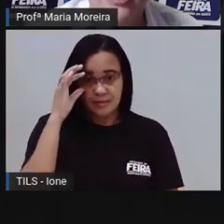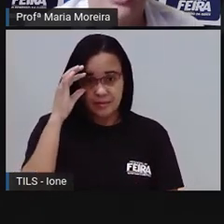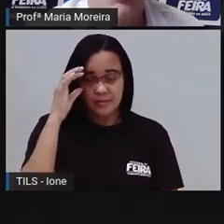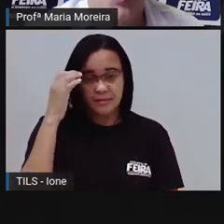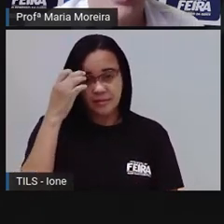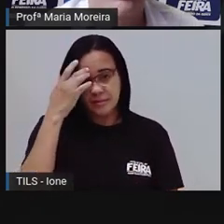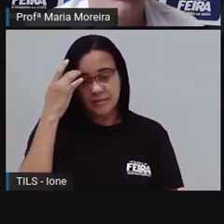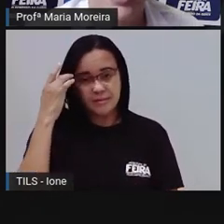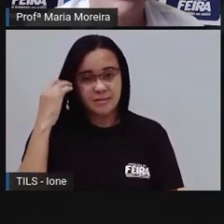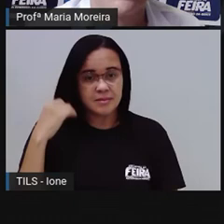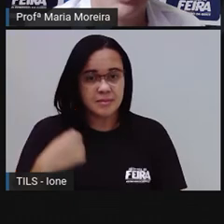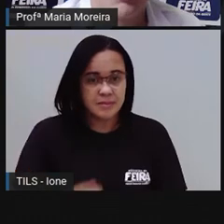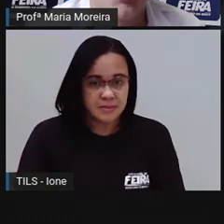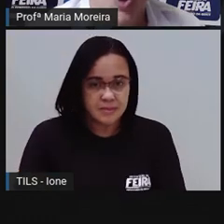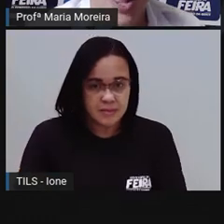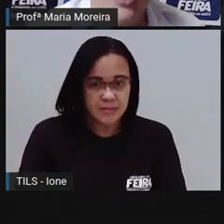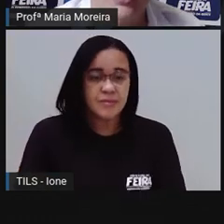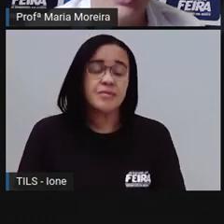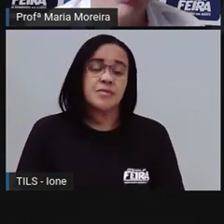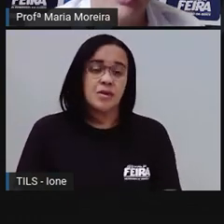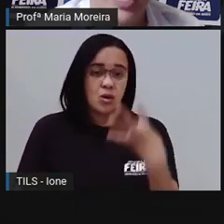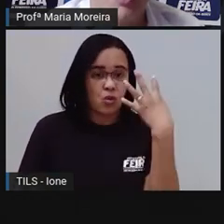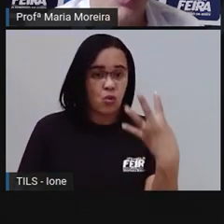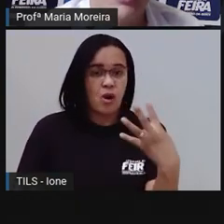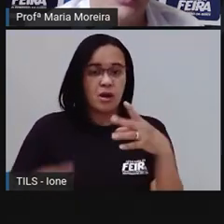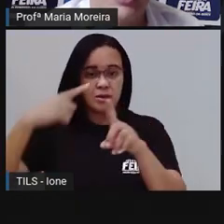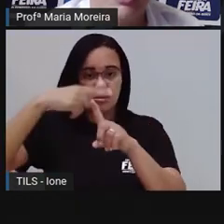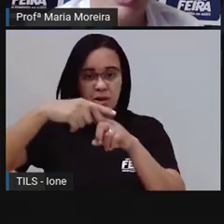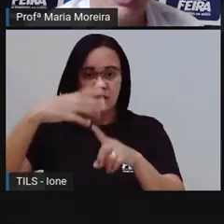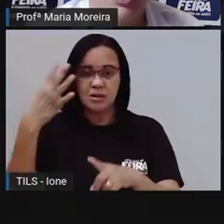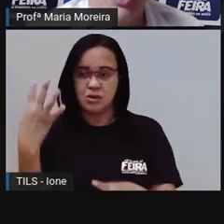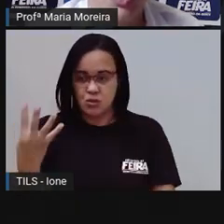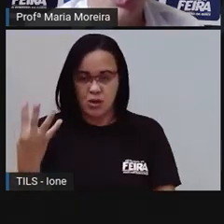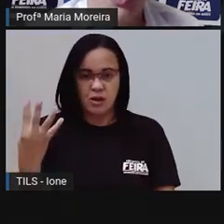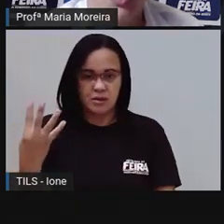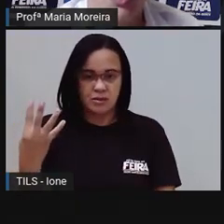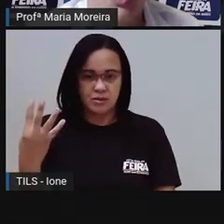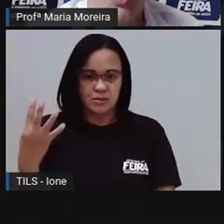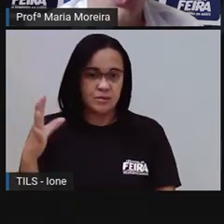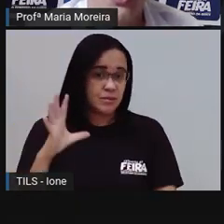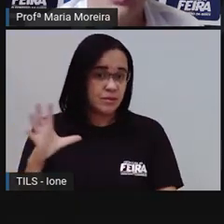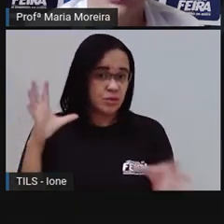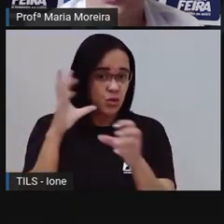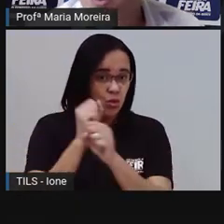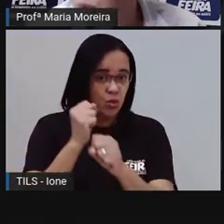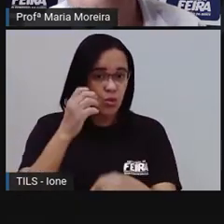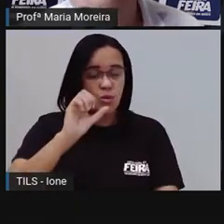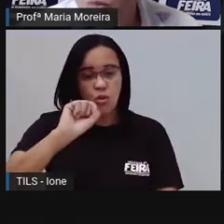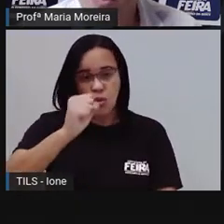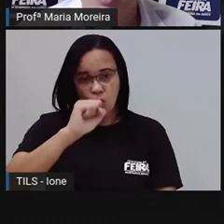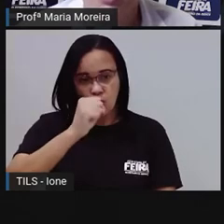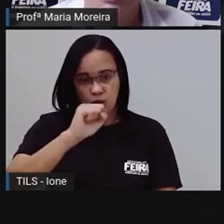vocês? Quatro mais quatro. Então, será quanto aqui, ó? Oito.